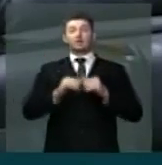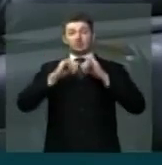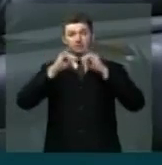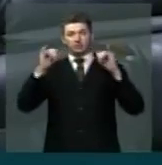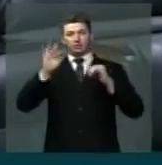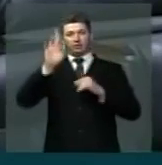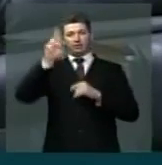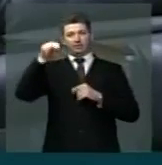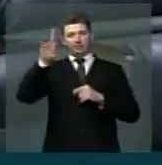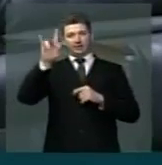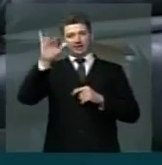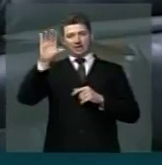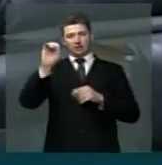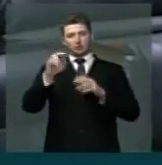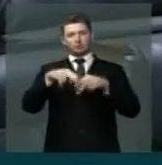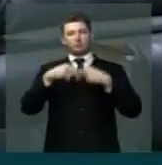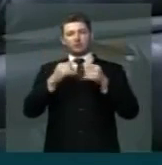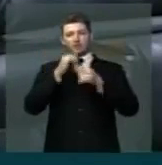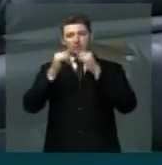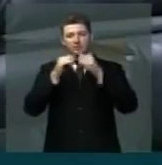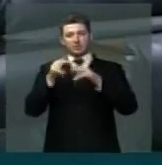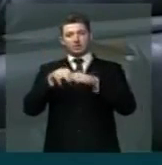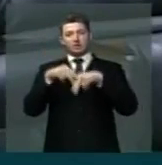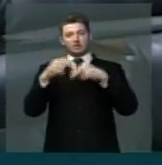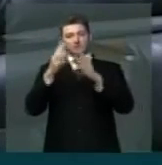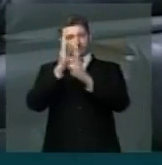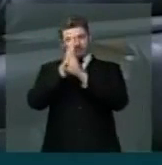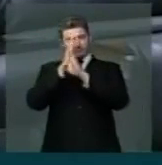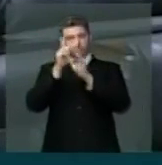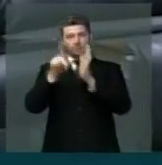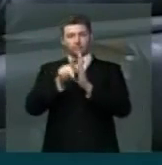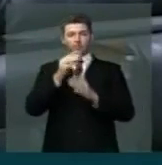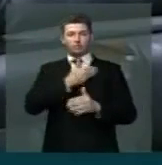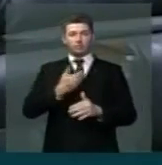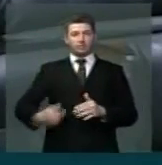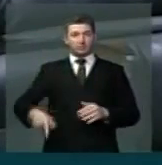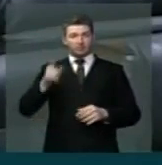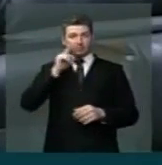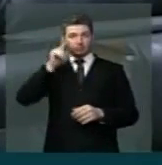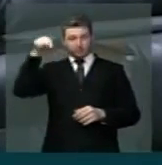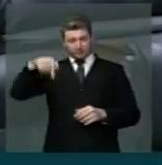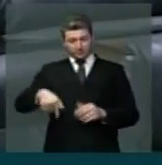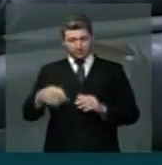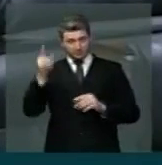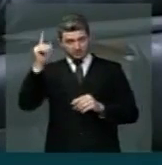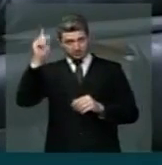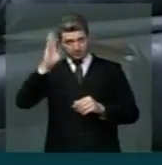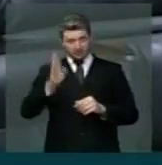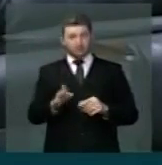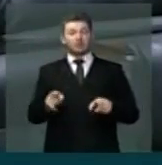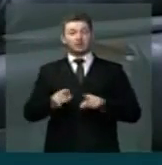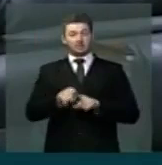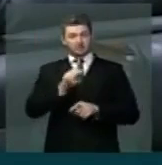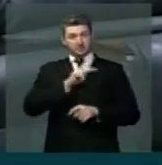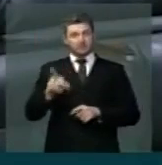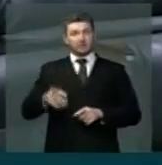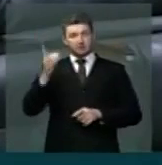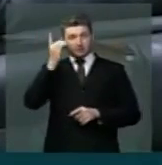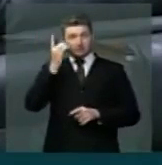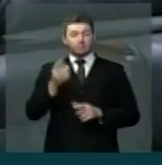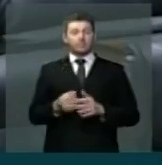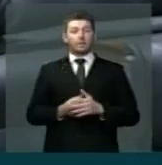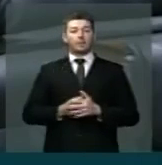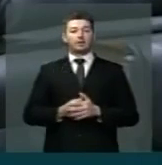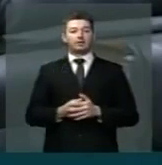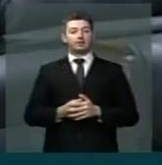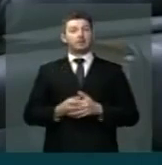Fantástico de mais informações sobre o sistema de espionagem do governo americano no Brasil, em particular de nossa Presidenta Dilma,